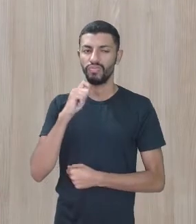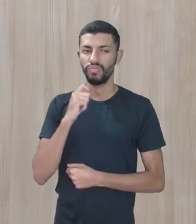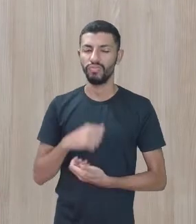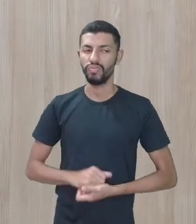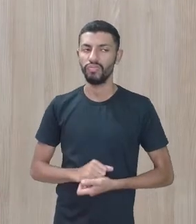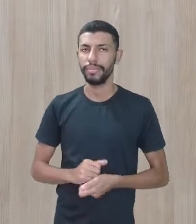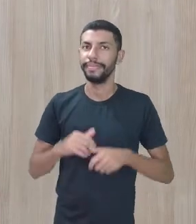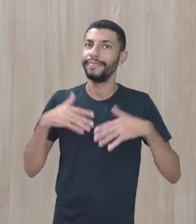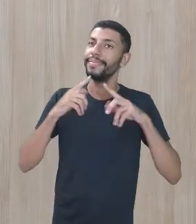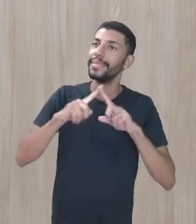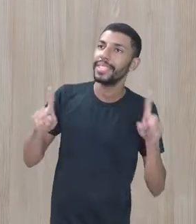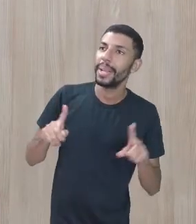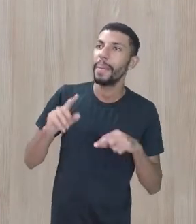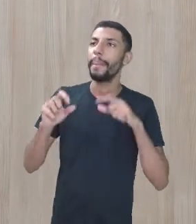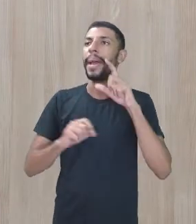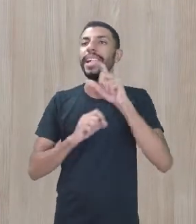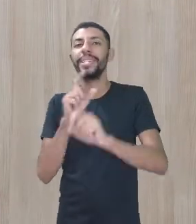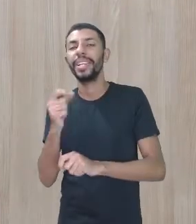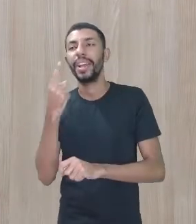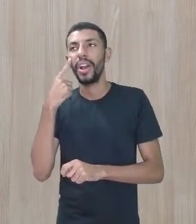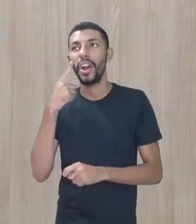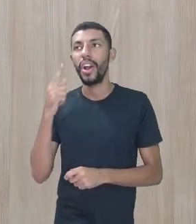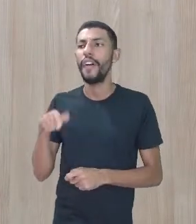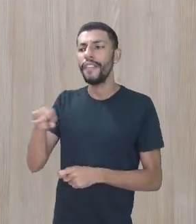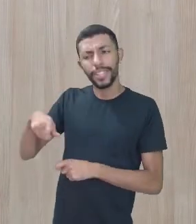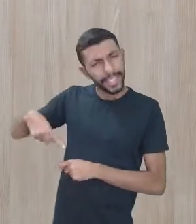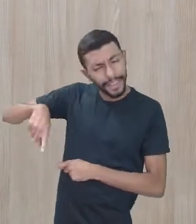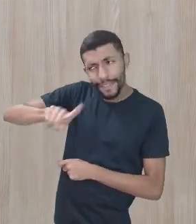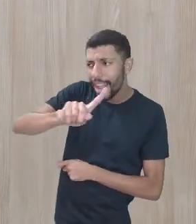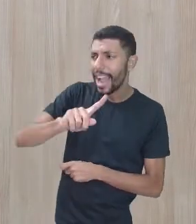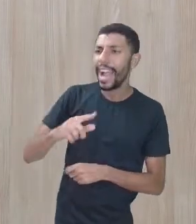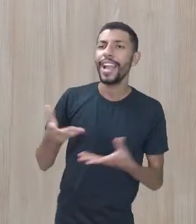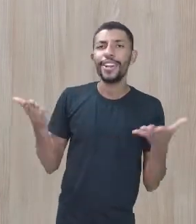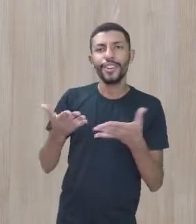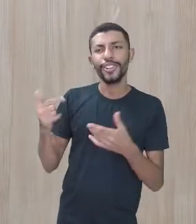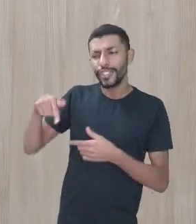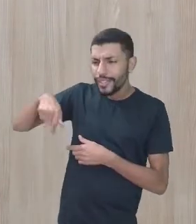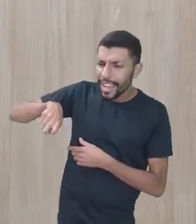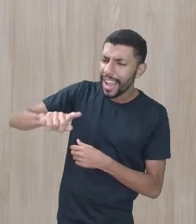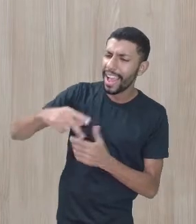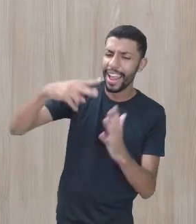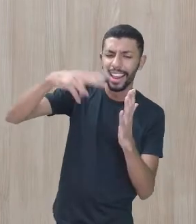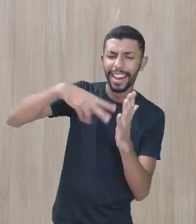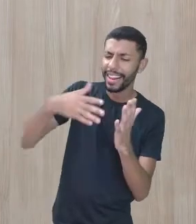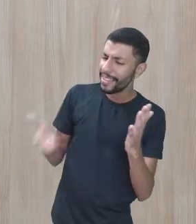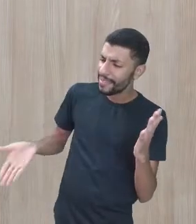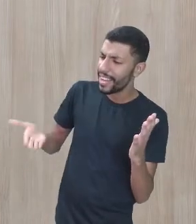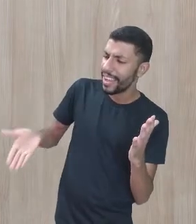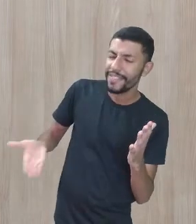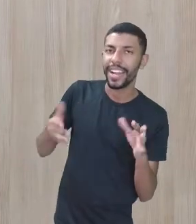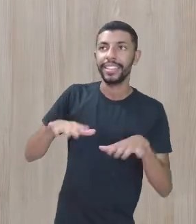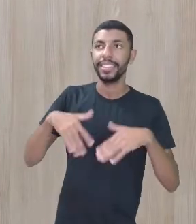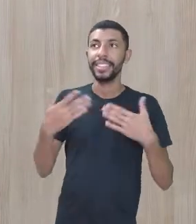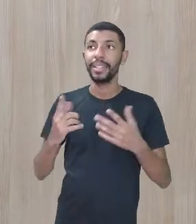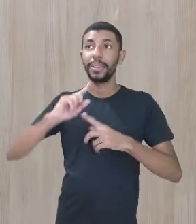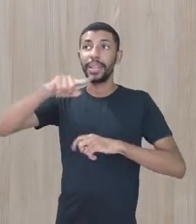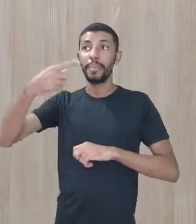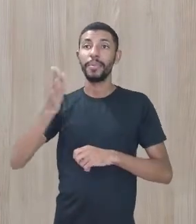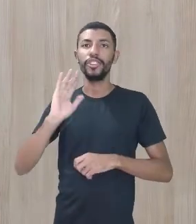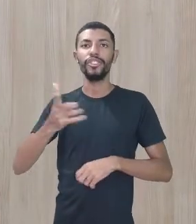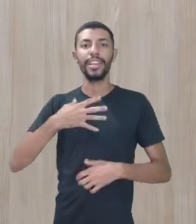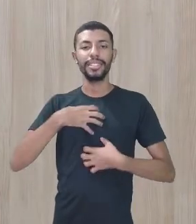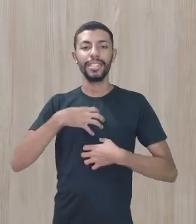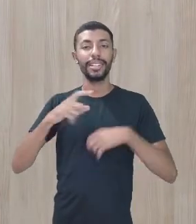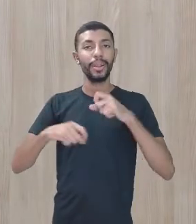mas aí era envolvido, não, você vai, hoje quem vai ler é você. E ele levava e daqui a pouco ele já estava tomado com